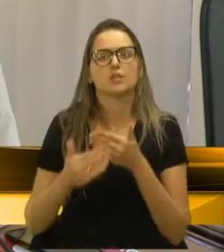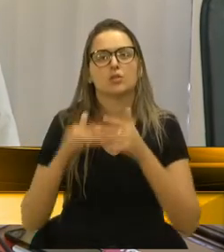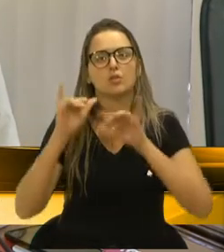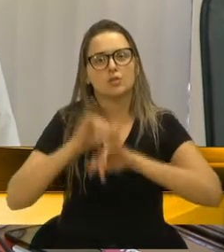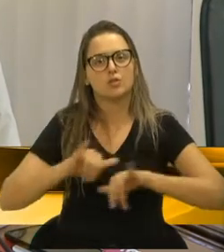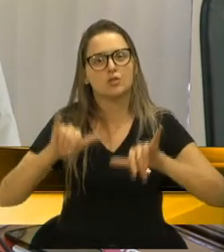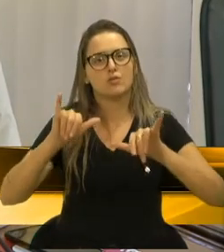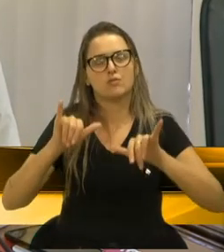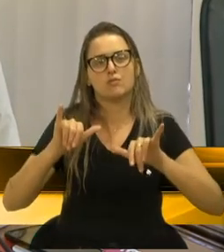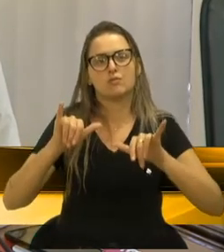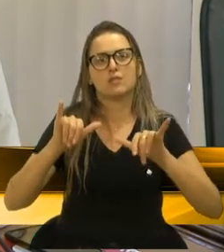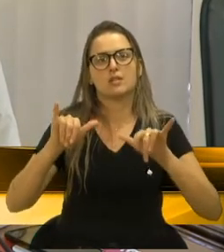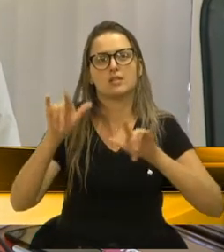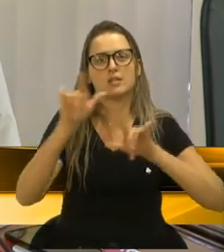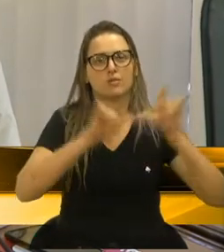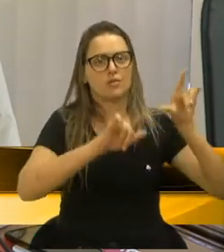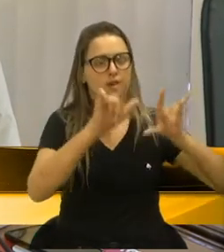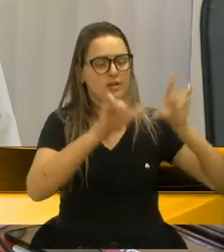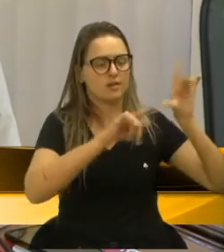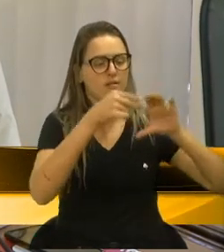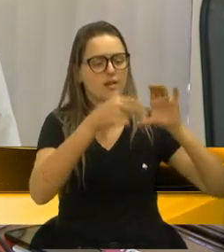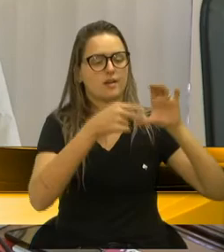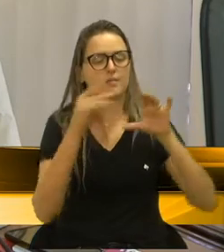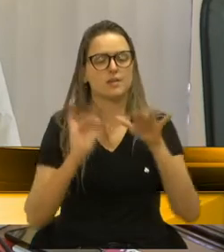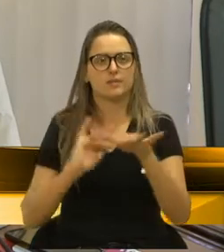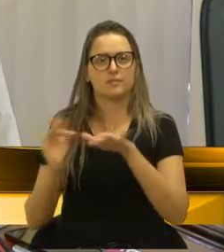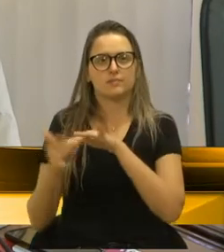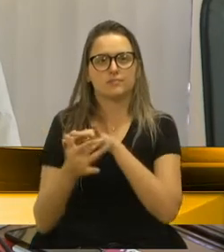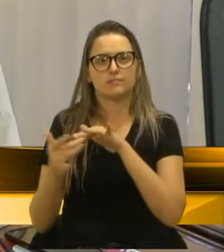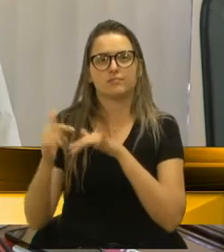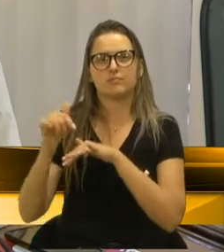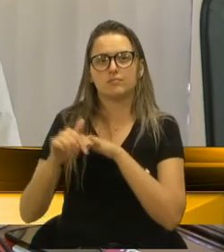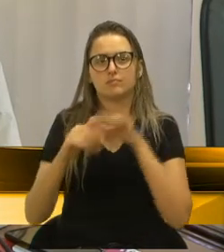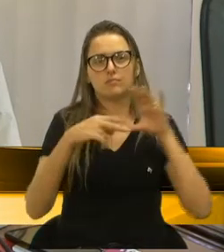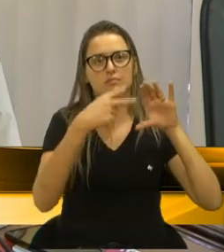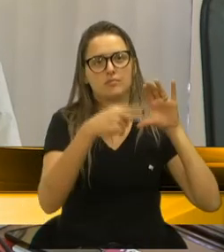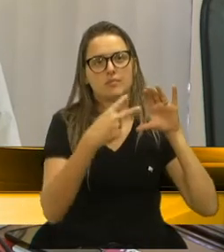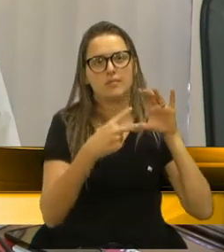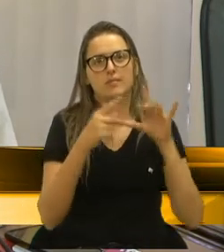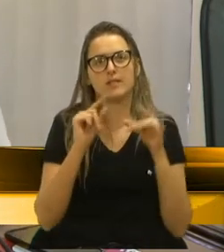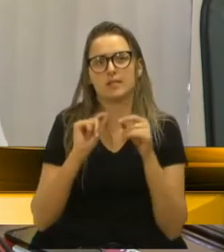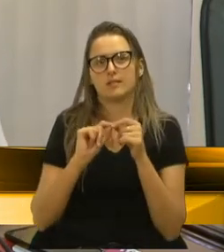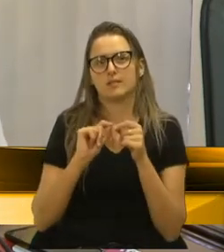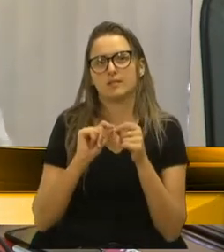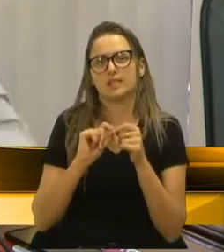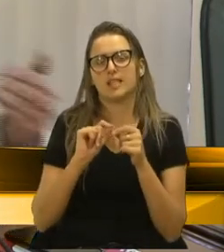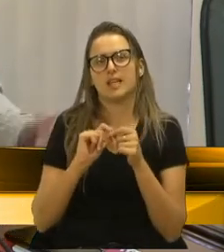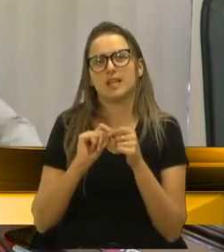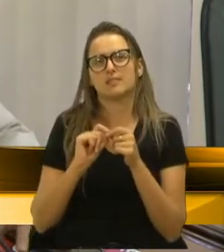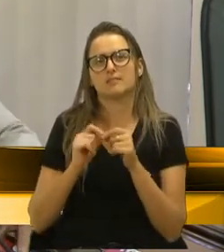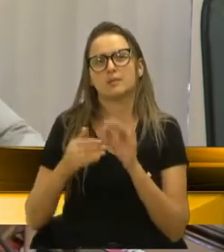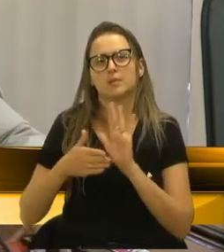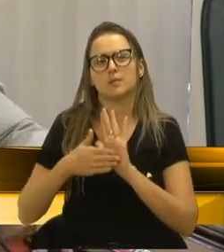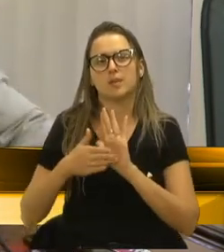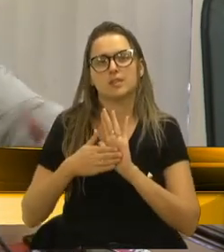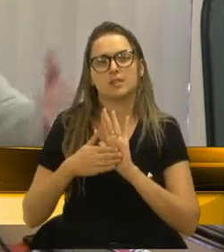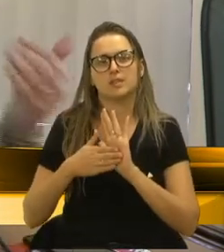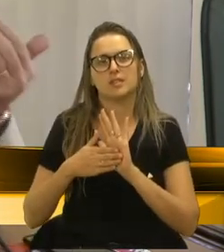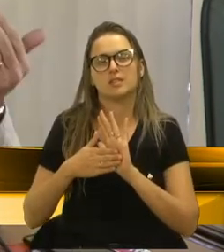que a nossa TV Câmara e as redes sociais da Câmara propuseram e